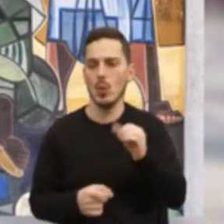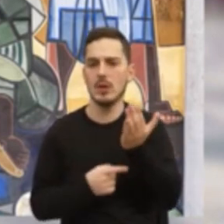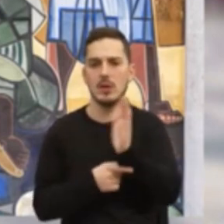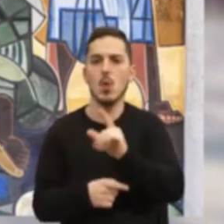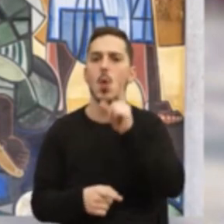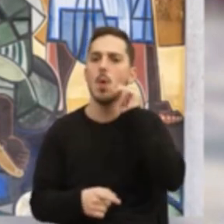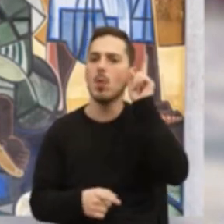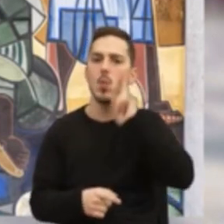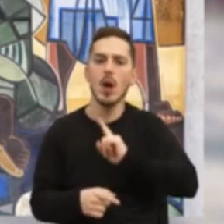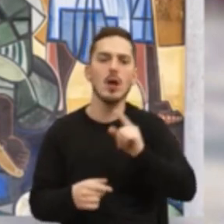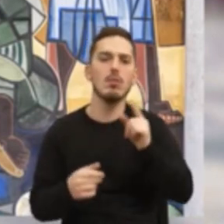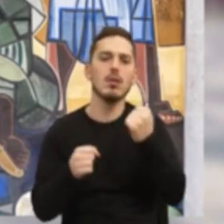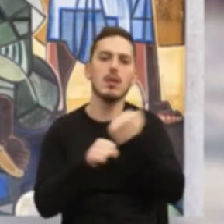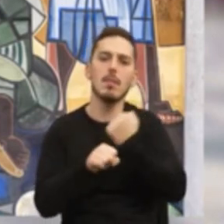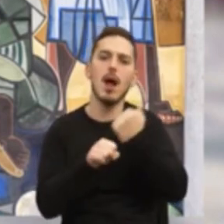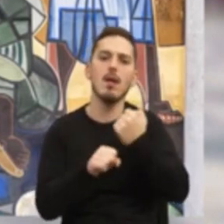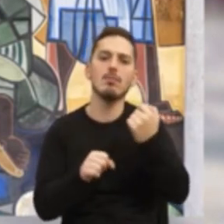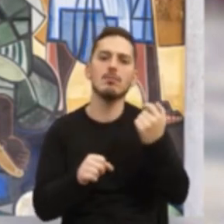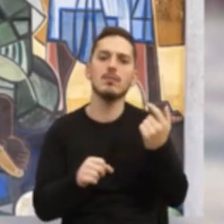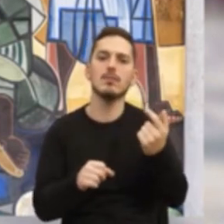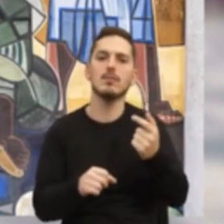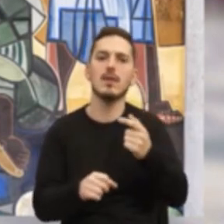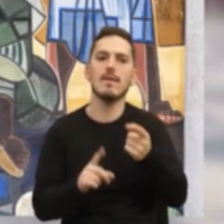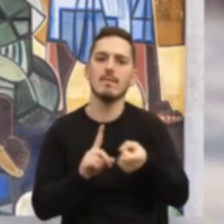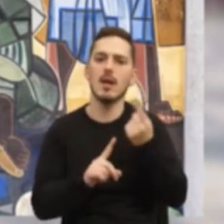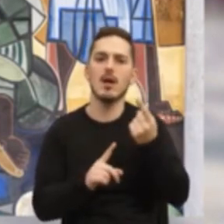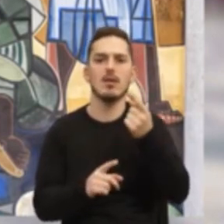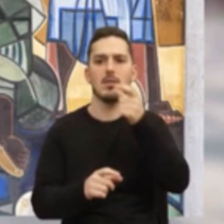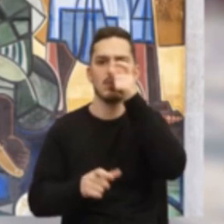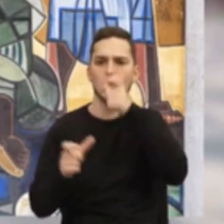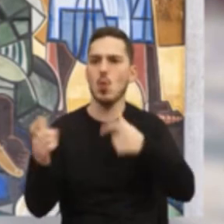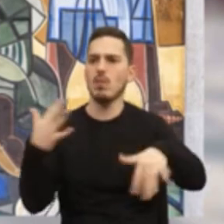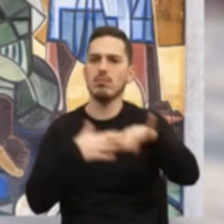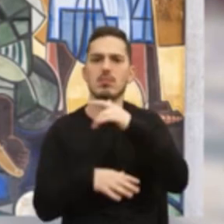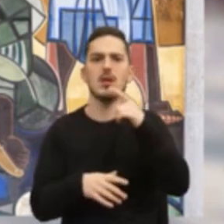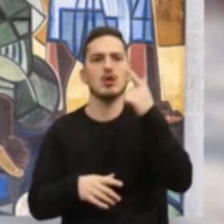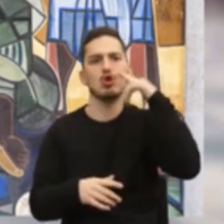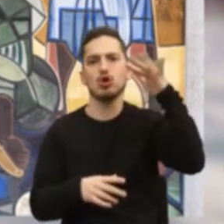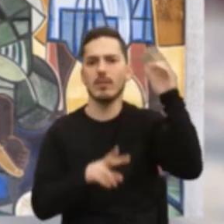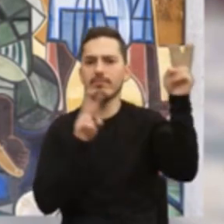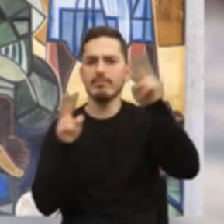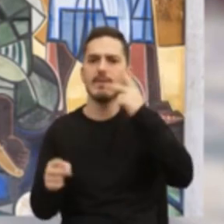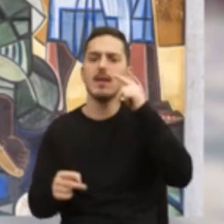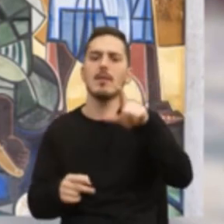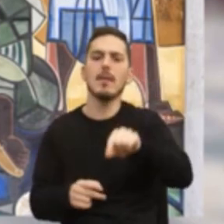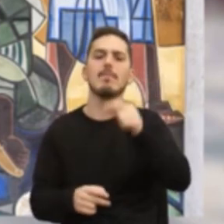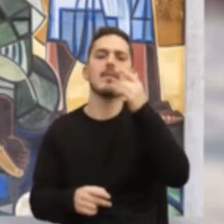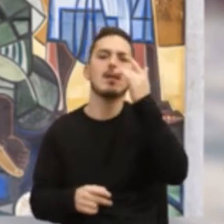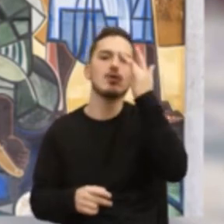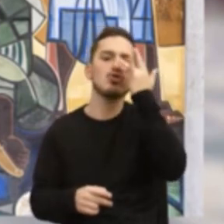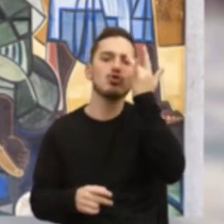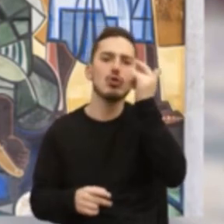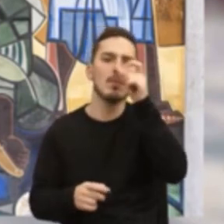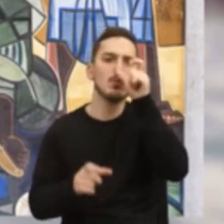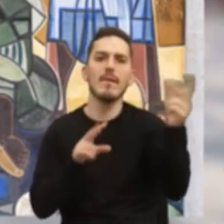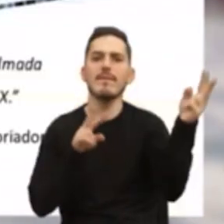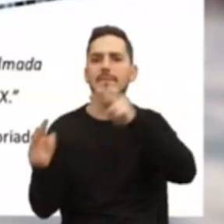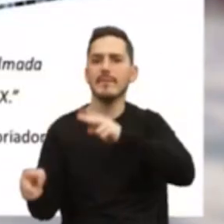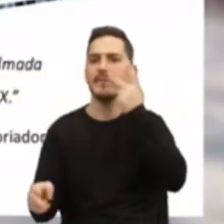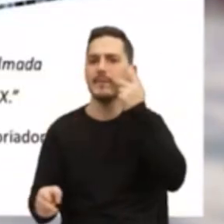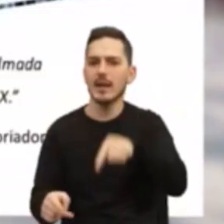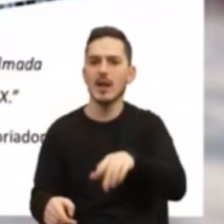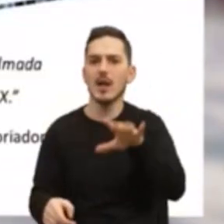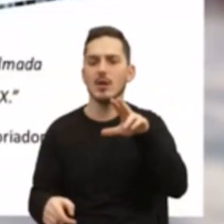assim como homens e mulheres no trabalho da faina, gente comum, varinas e imigrantes, e as comunidades afrodescendentes e o cotidiano da Lisboa